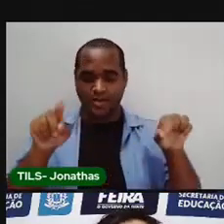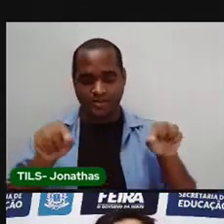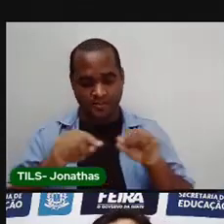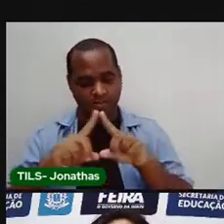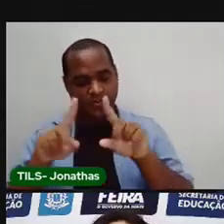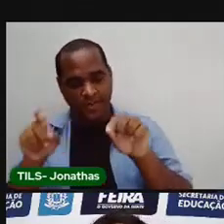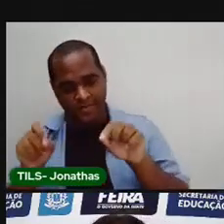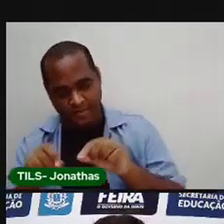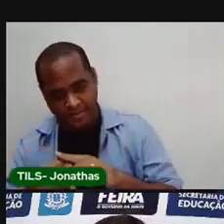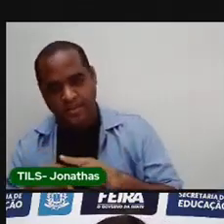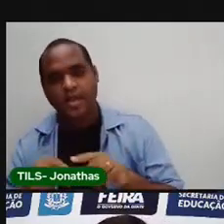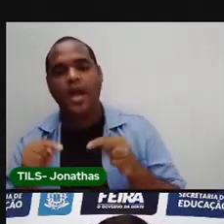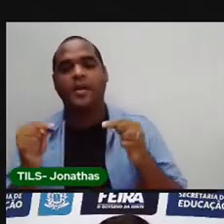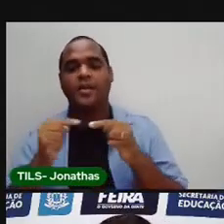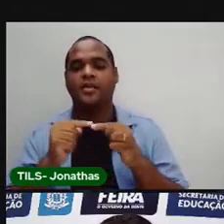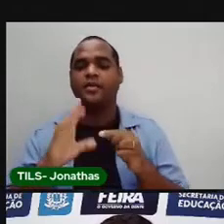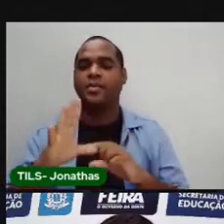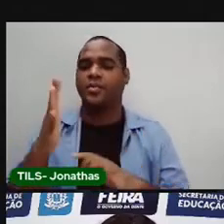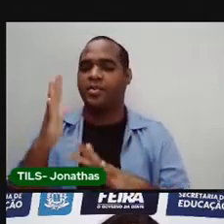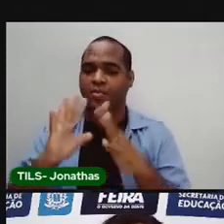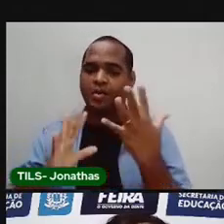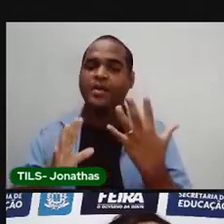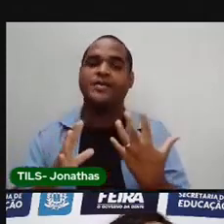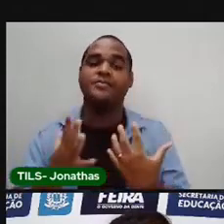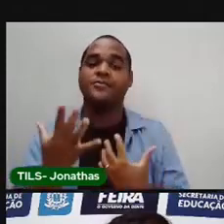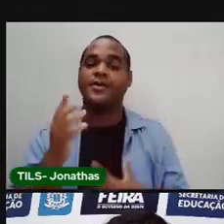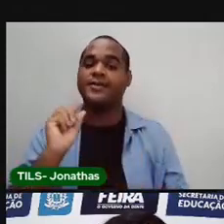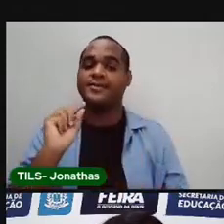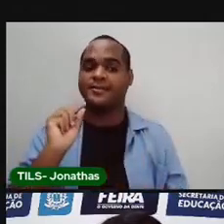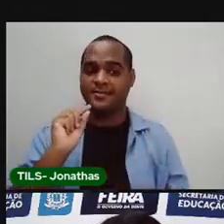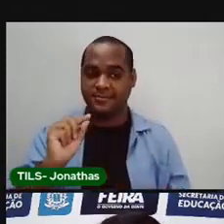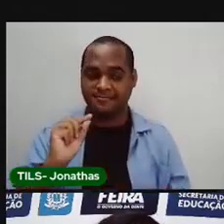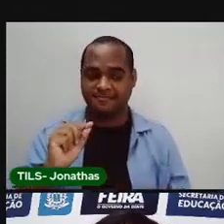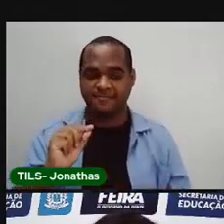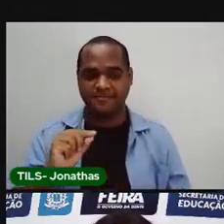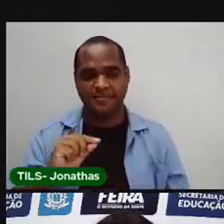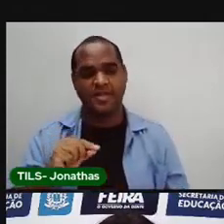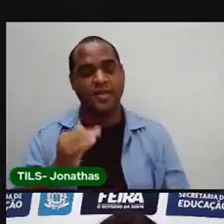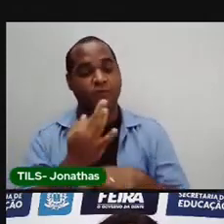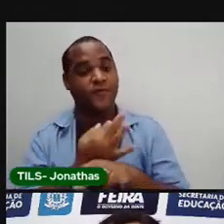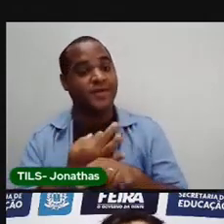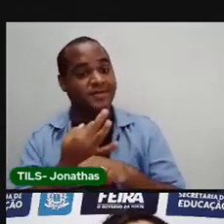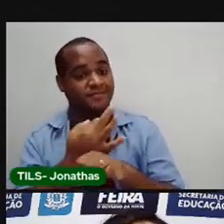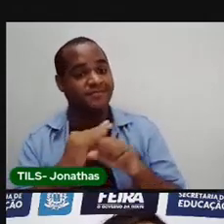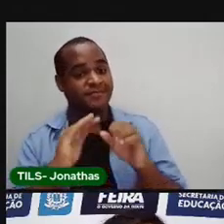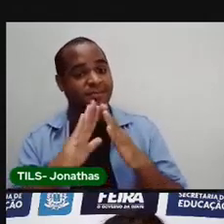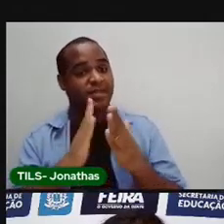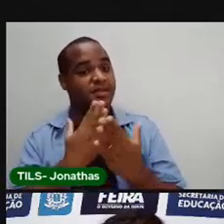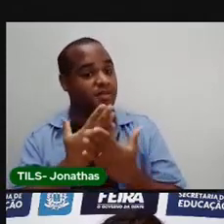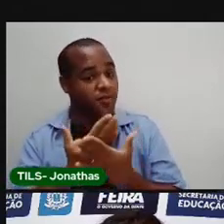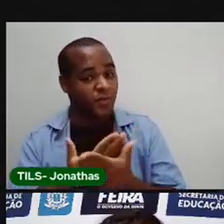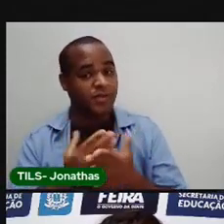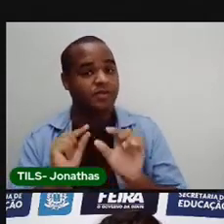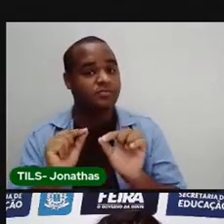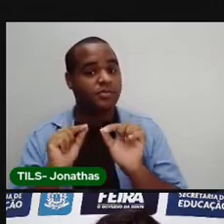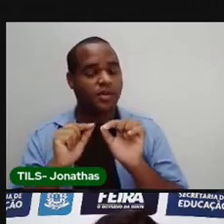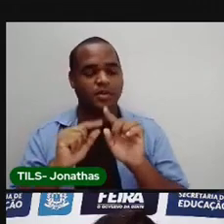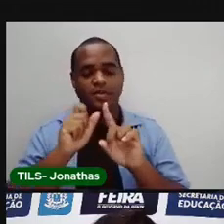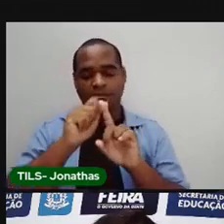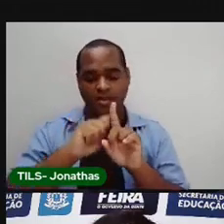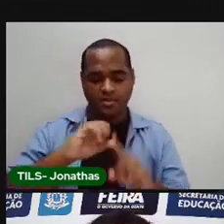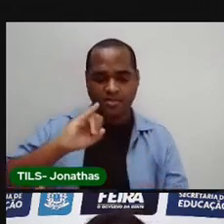Correspondentes ao tempo de acontecimento. As férias da escola serão em